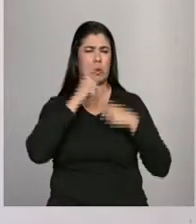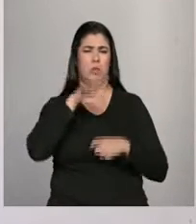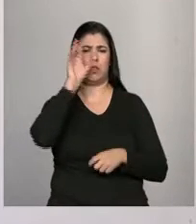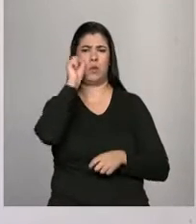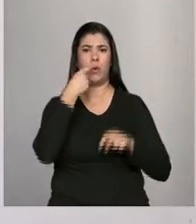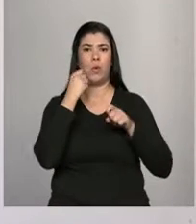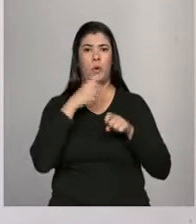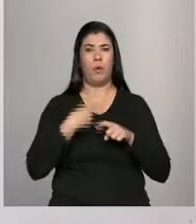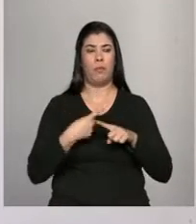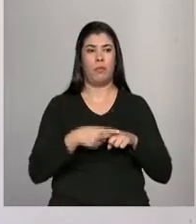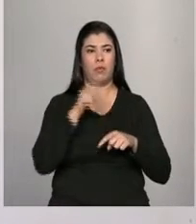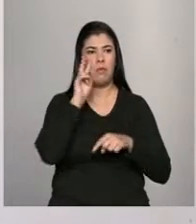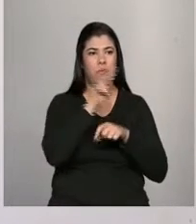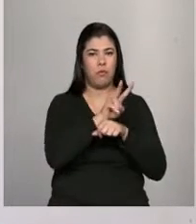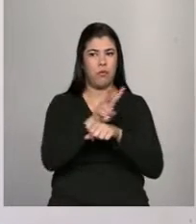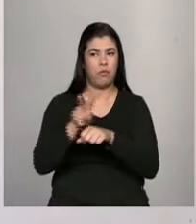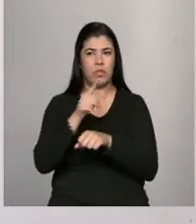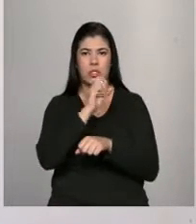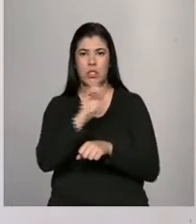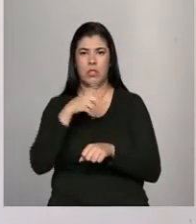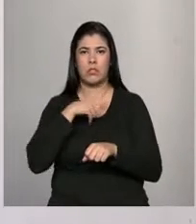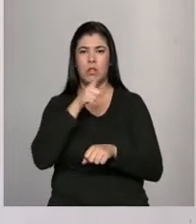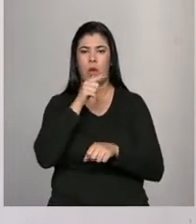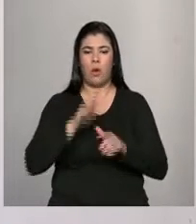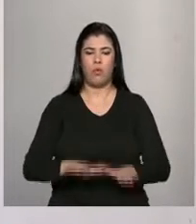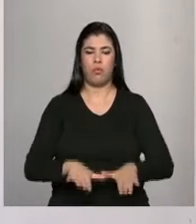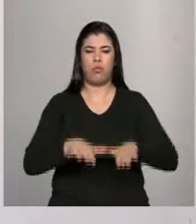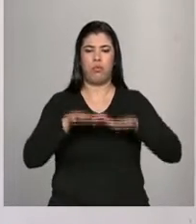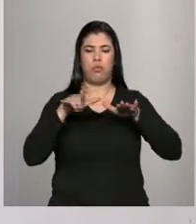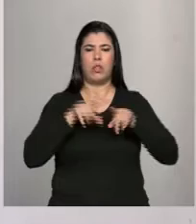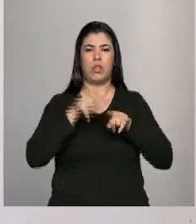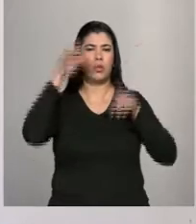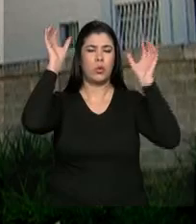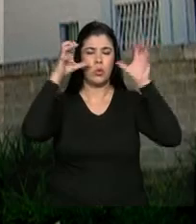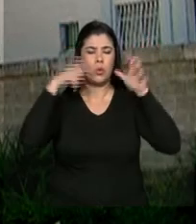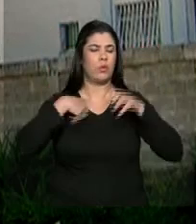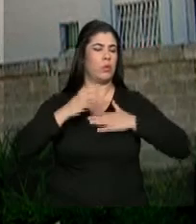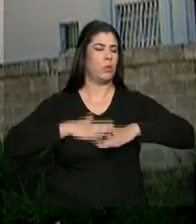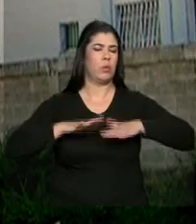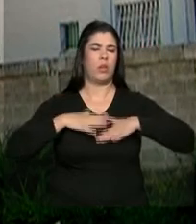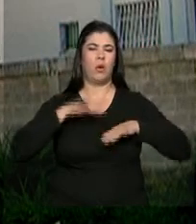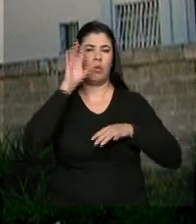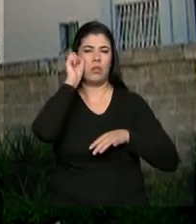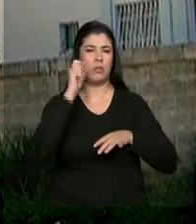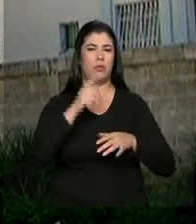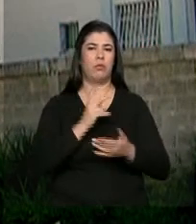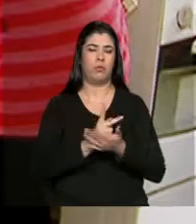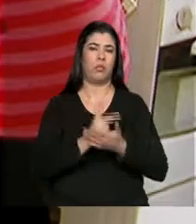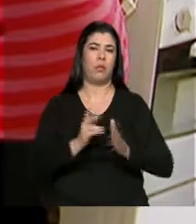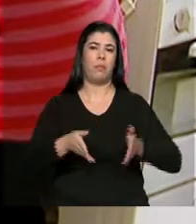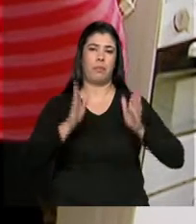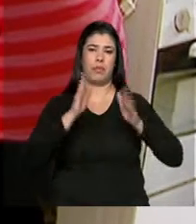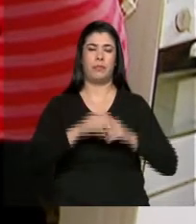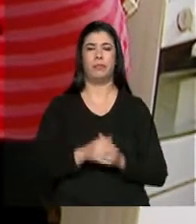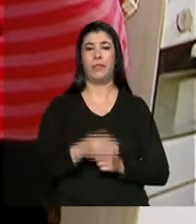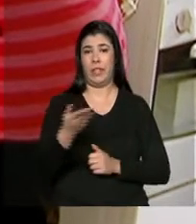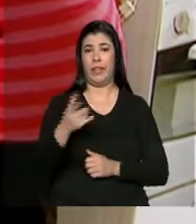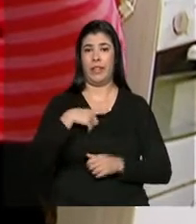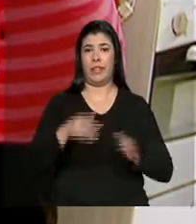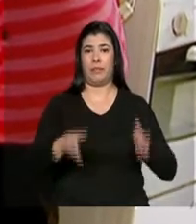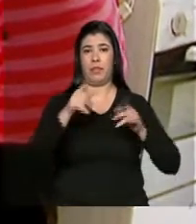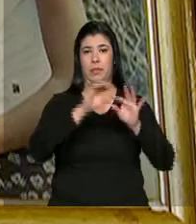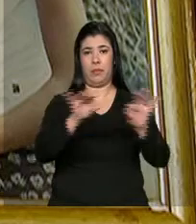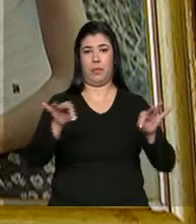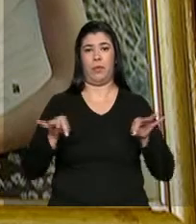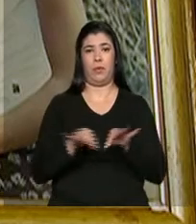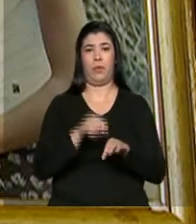porque tinha que ficar vigiando o rio. Hoje em dia, eu não preciso mais disso. Se choveu, se não choveu, eu estou dormindo, estou sossegada. O apartamento de Maria Cristina tem 45 metros